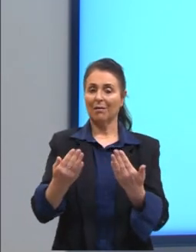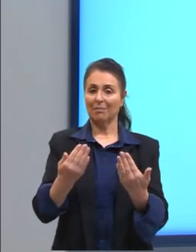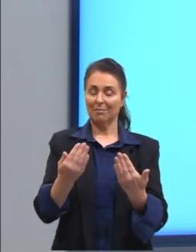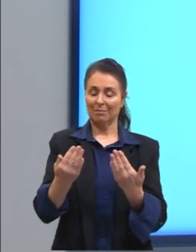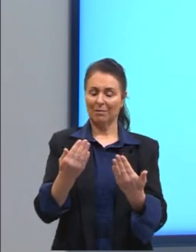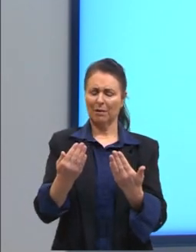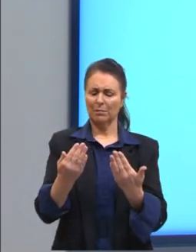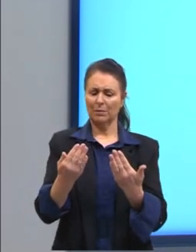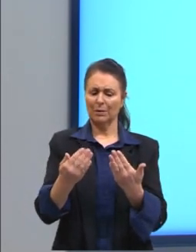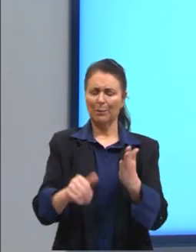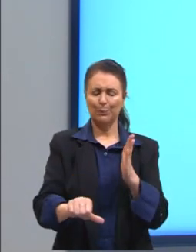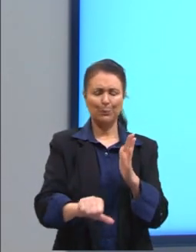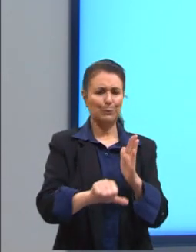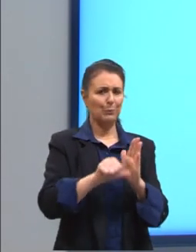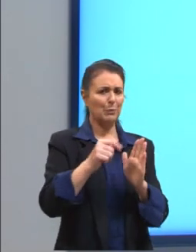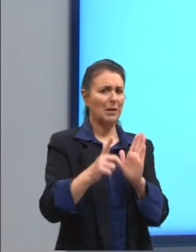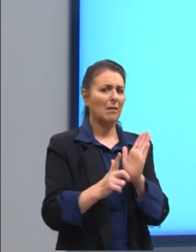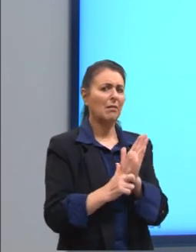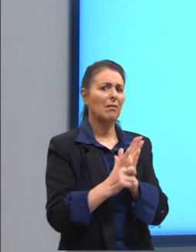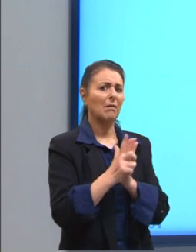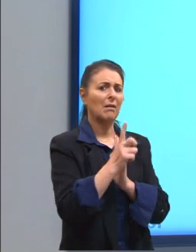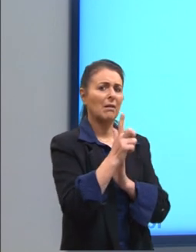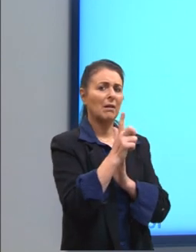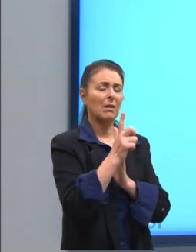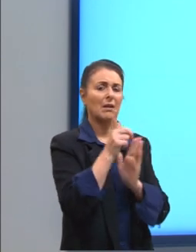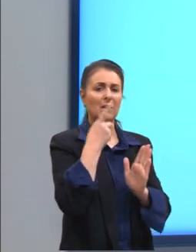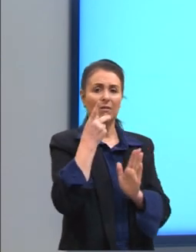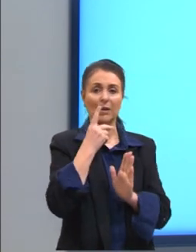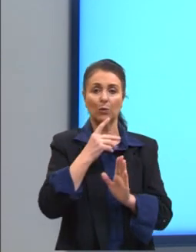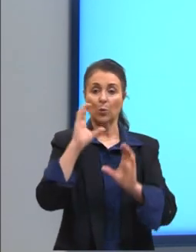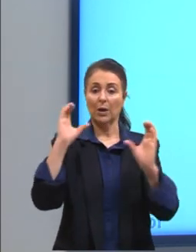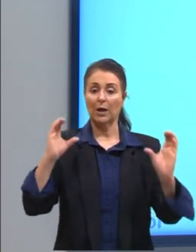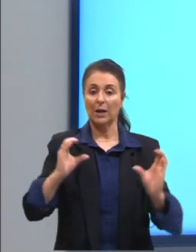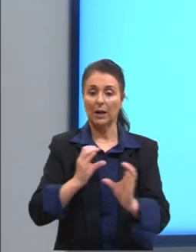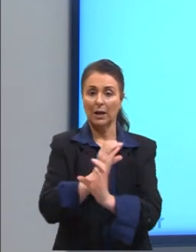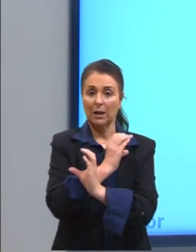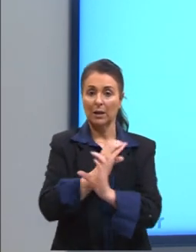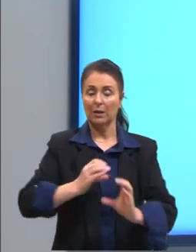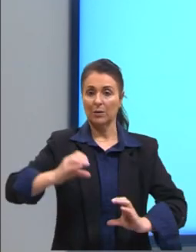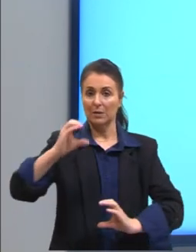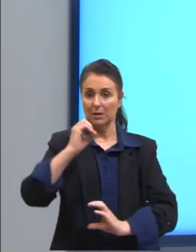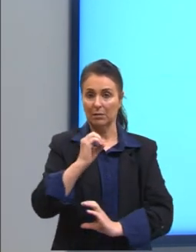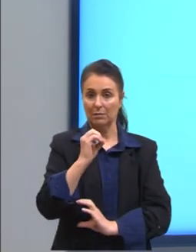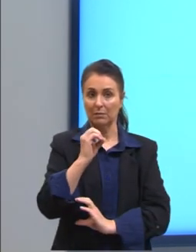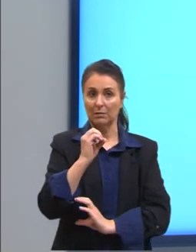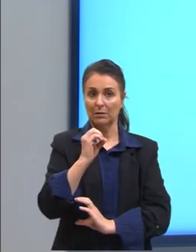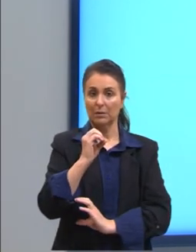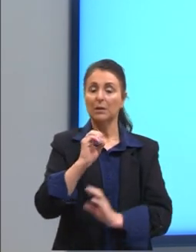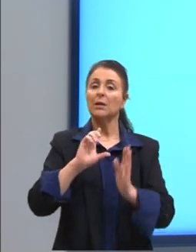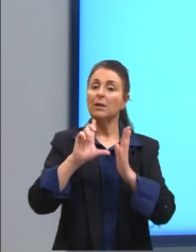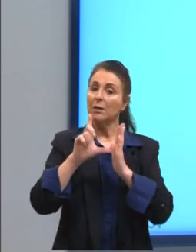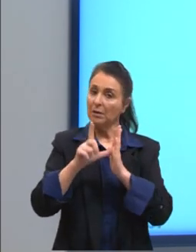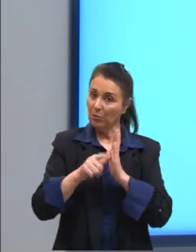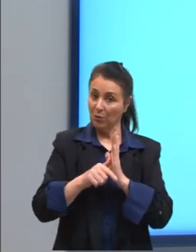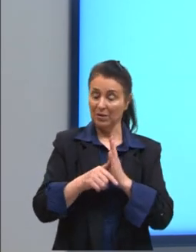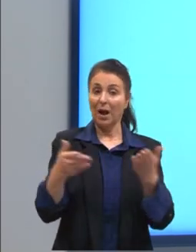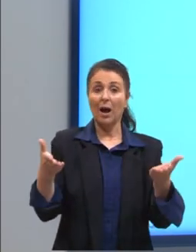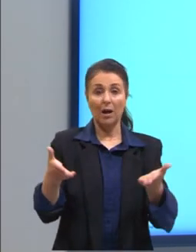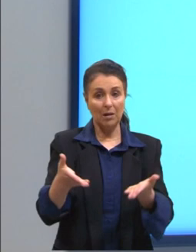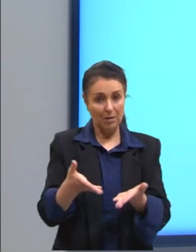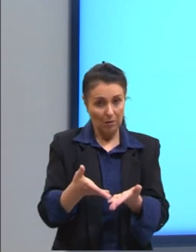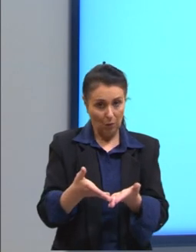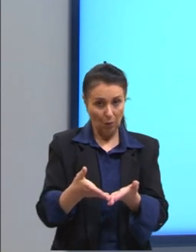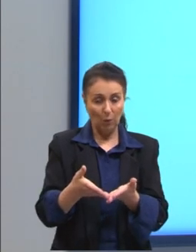da primeira lei. Já está dizendo aqui que o nosso calor é zero. A gente coloca aqui zero. E aí a gente vai ter que, nesse caso, a